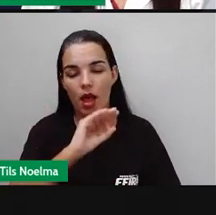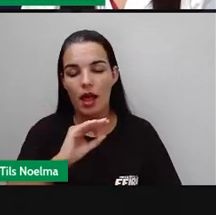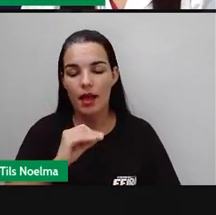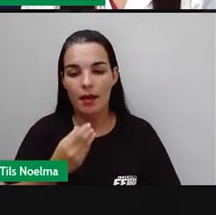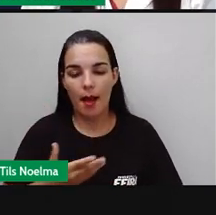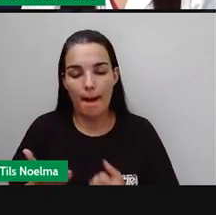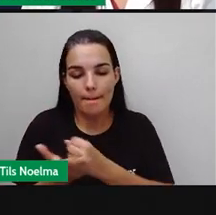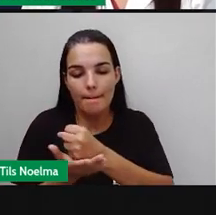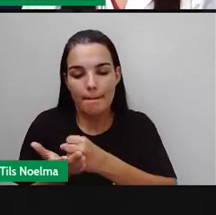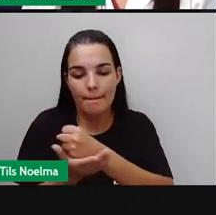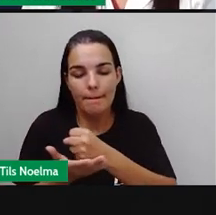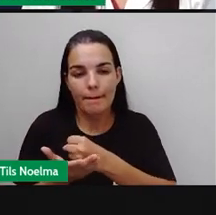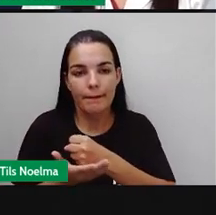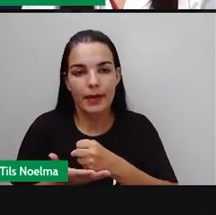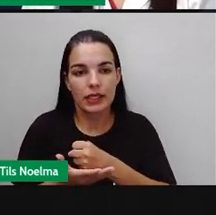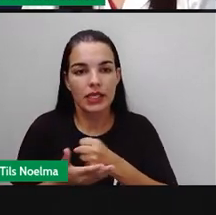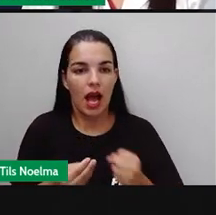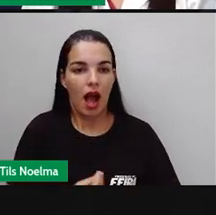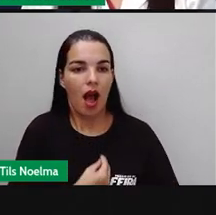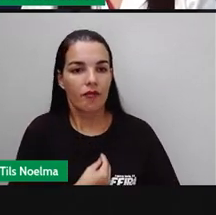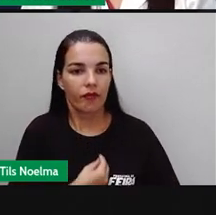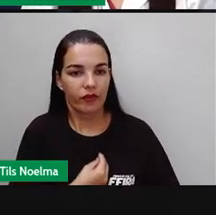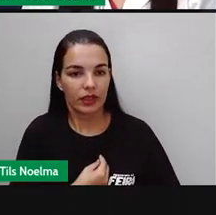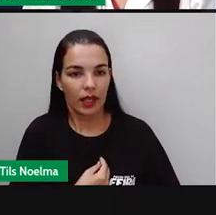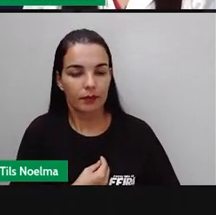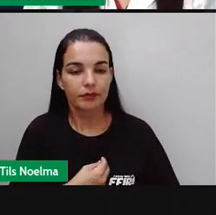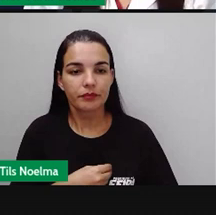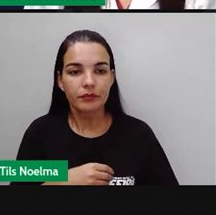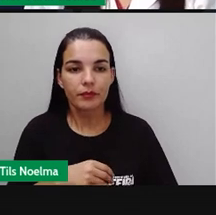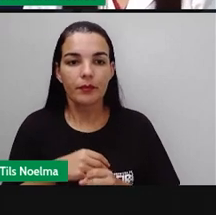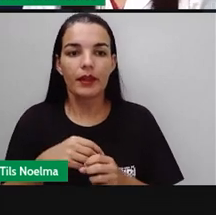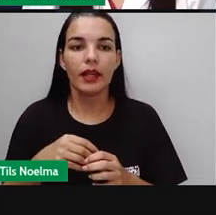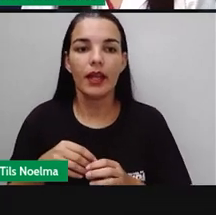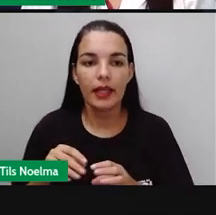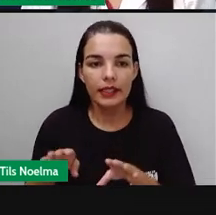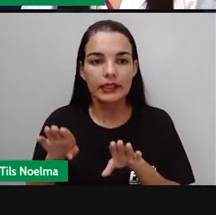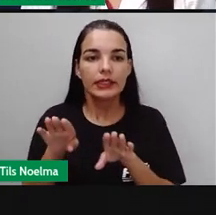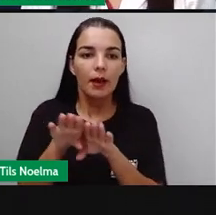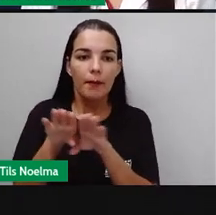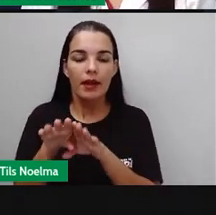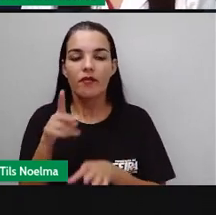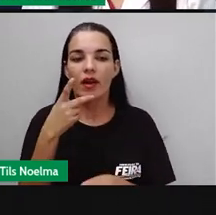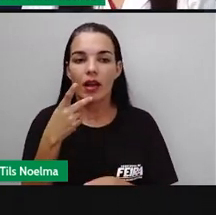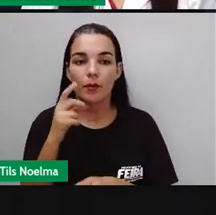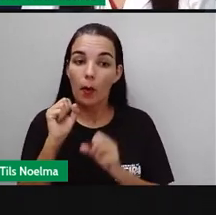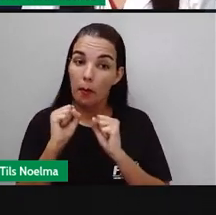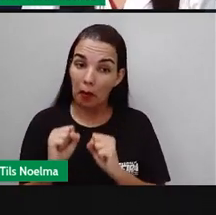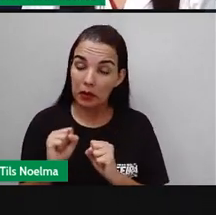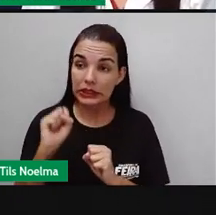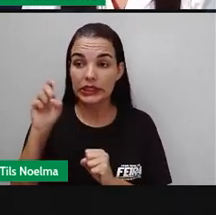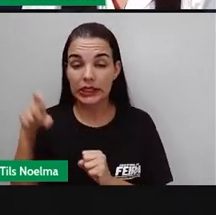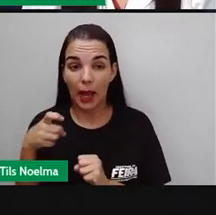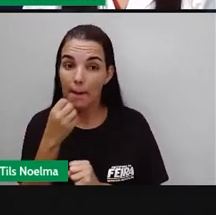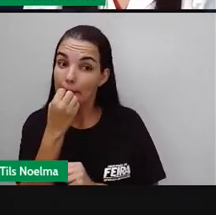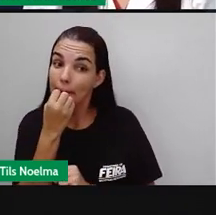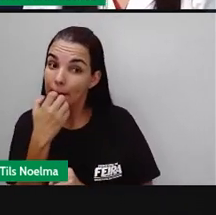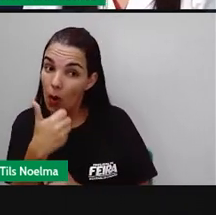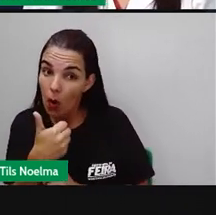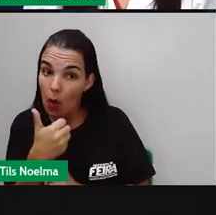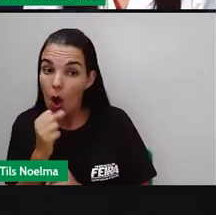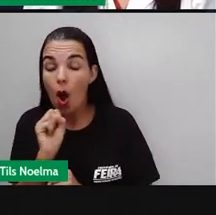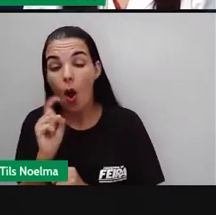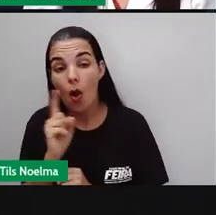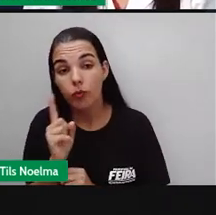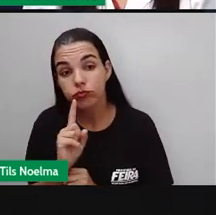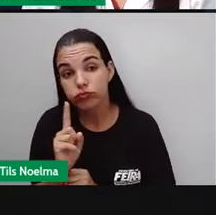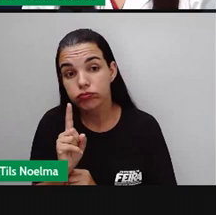Nós falamos também que esses micro-organismos, eles podem ser do bem ou do mal, né? Eles podem ser micro-organismos que trazem coisas